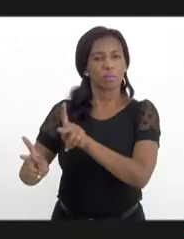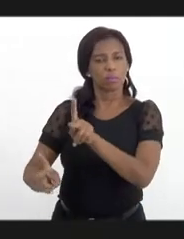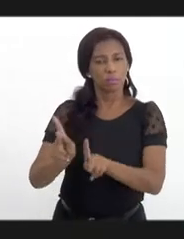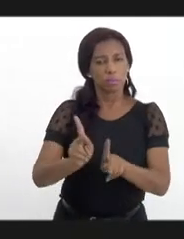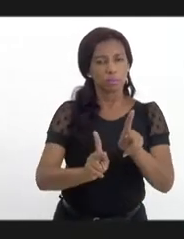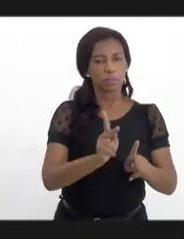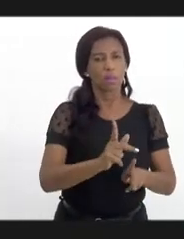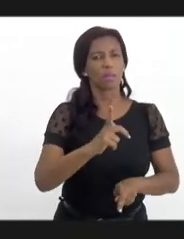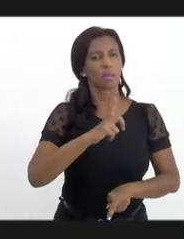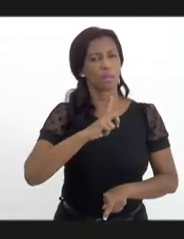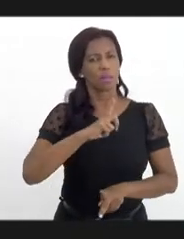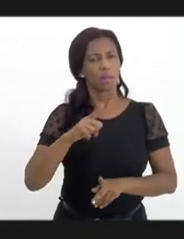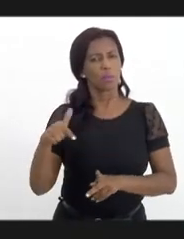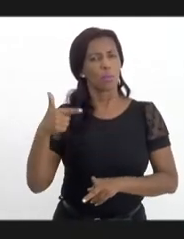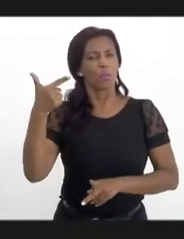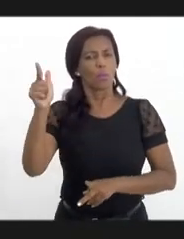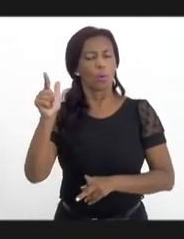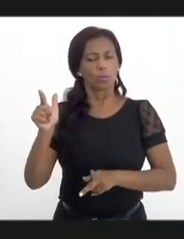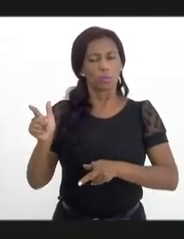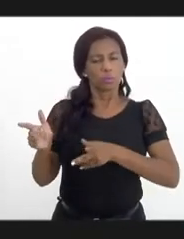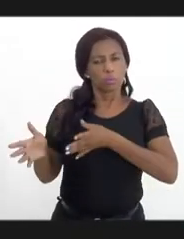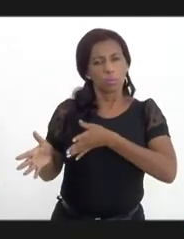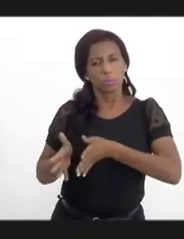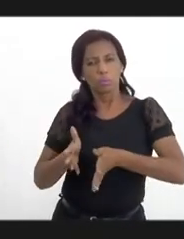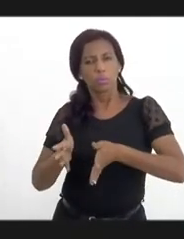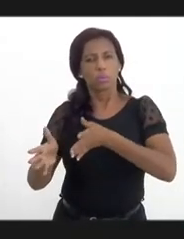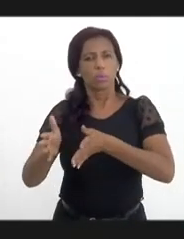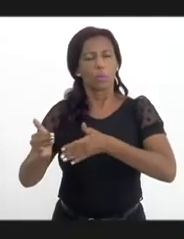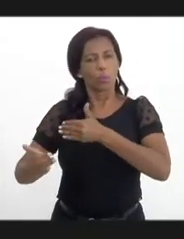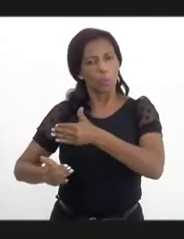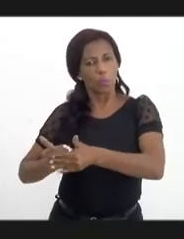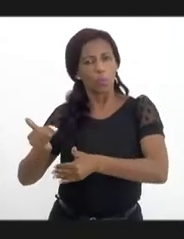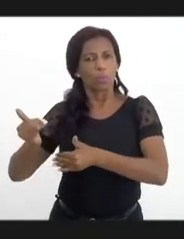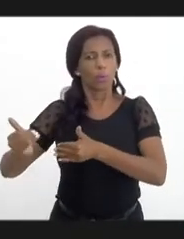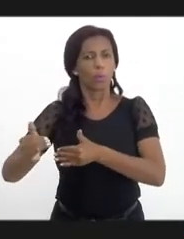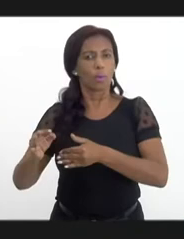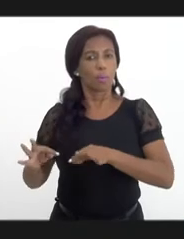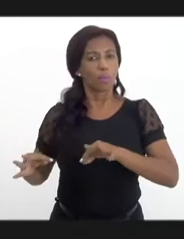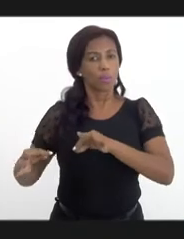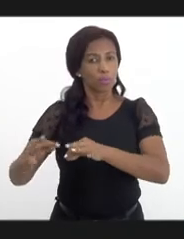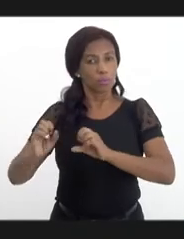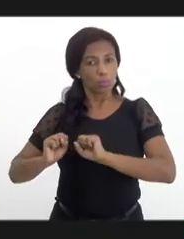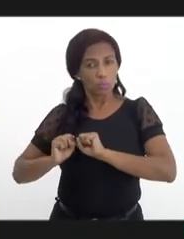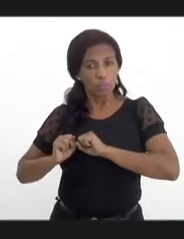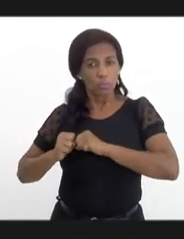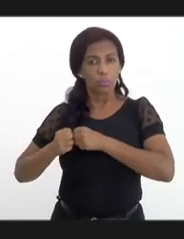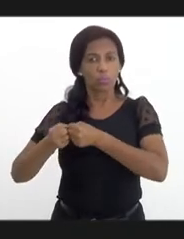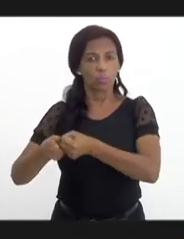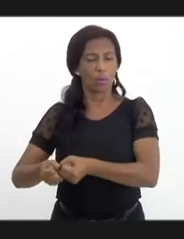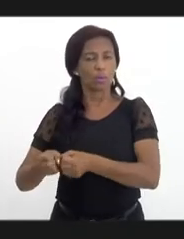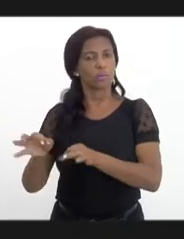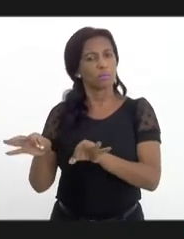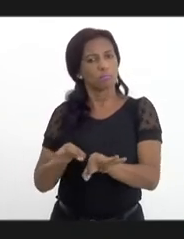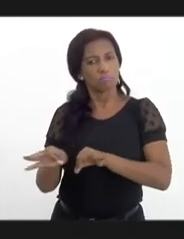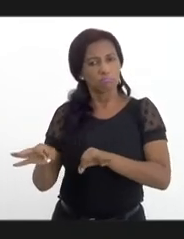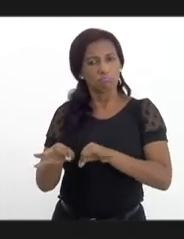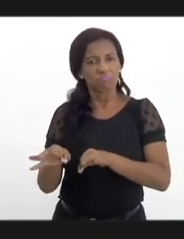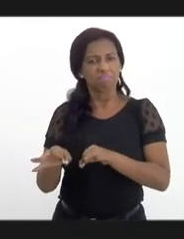Temos um caminho no qual nós avançamos, mas todo esse esforço, de certa maneira,